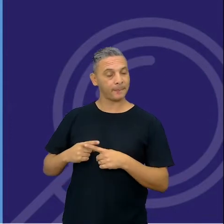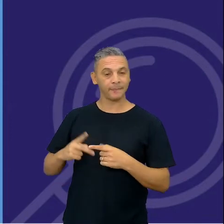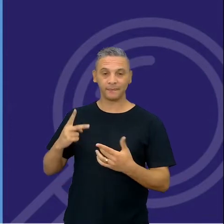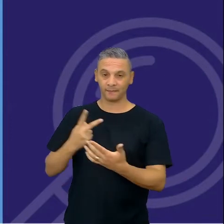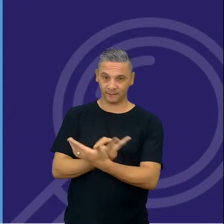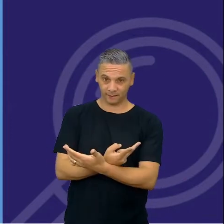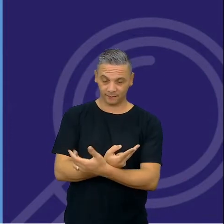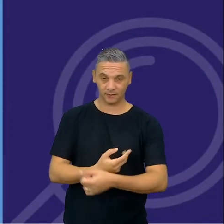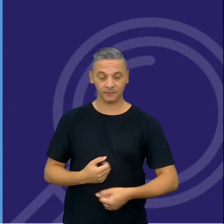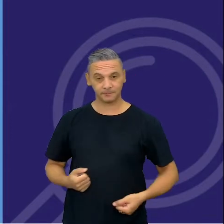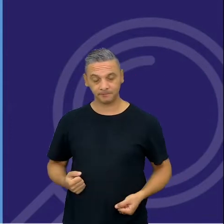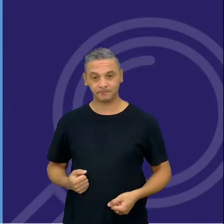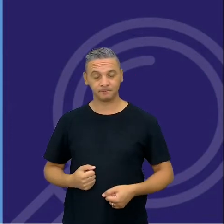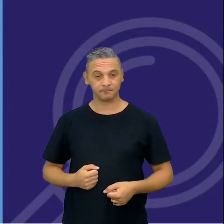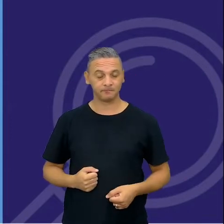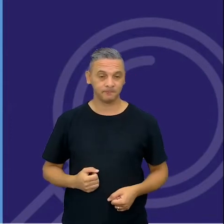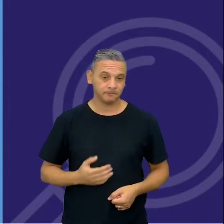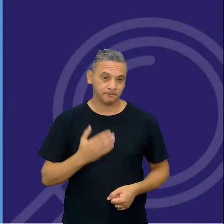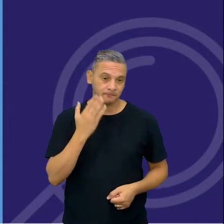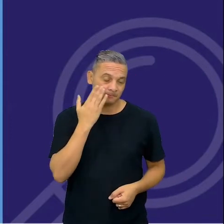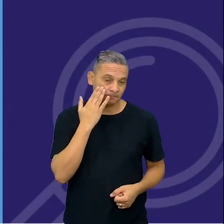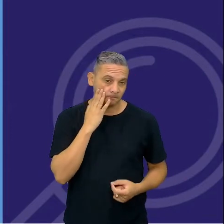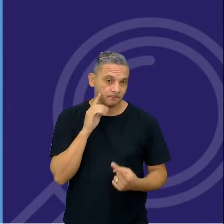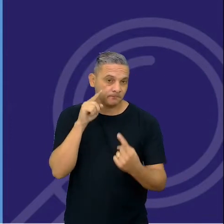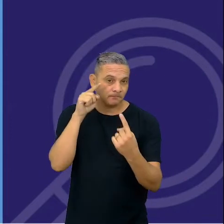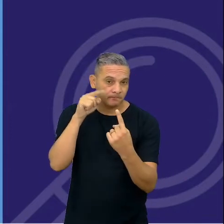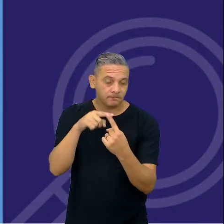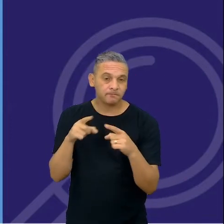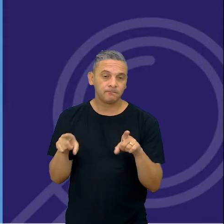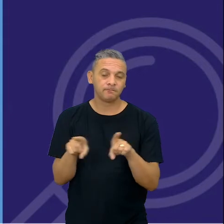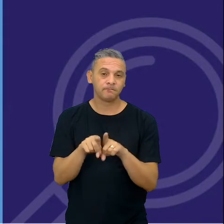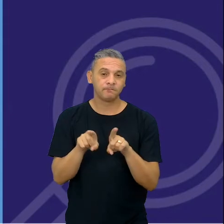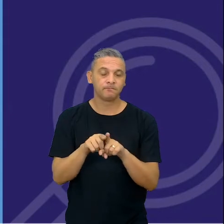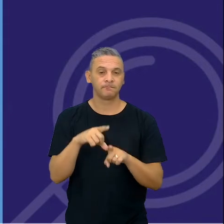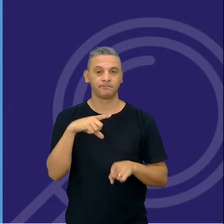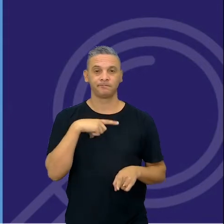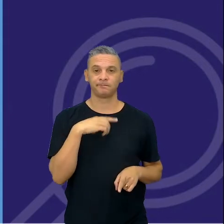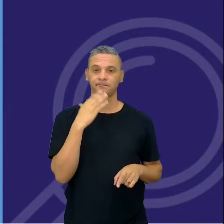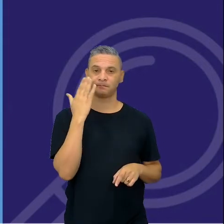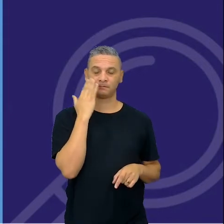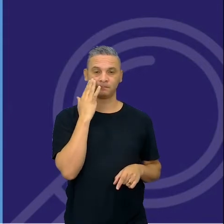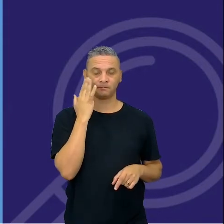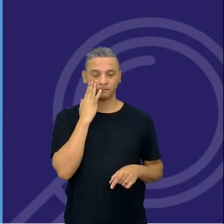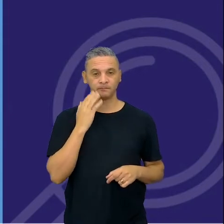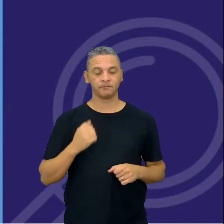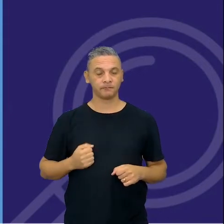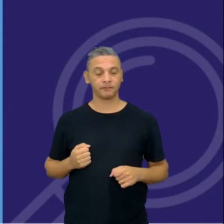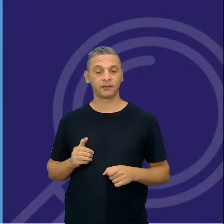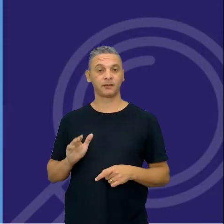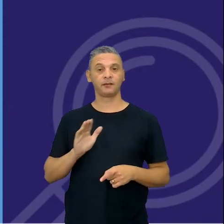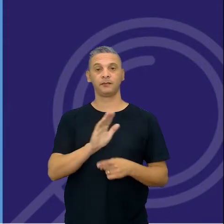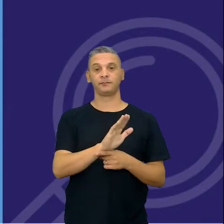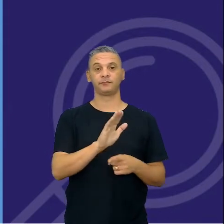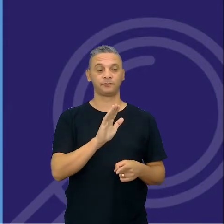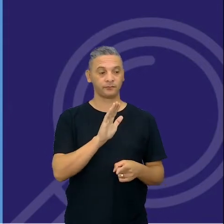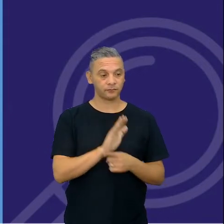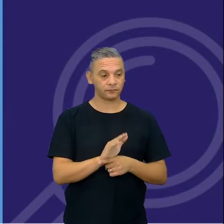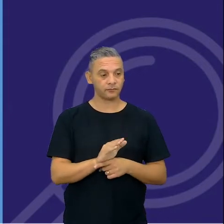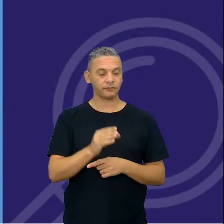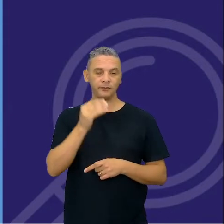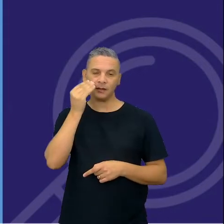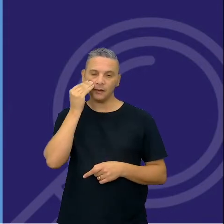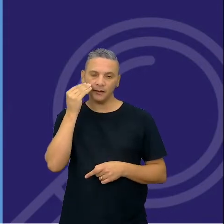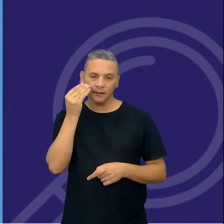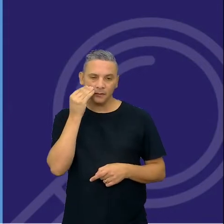acontece. acontece. Então, eu posso trazer esse questionamento e aí para ajudá-los a tentar